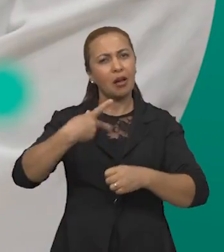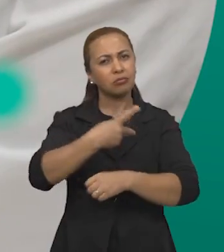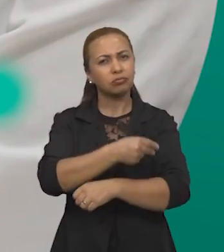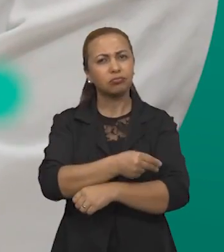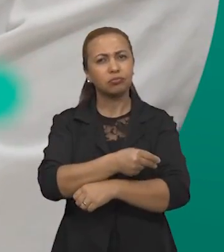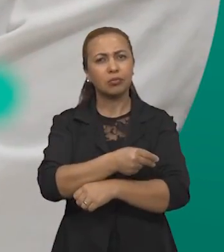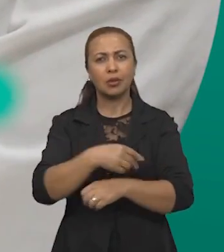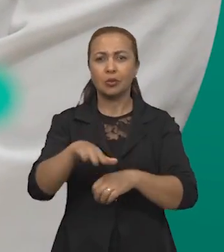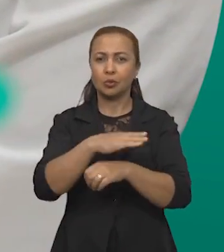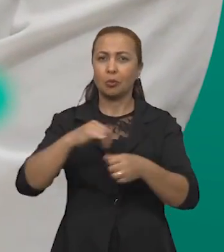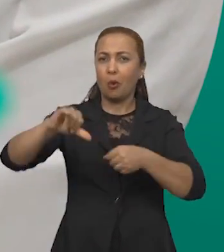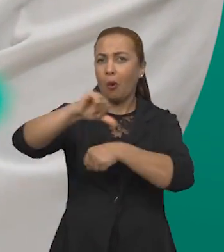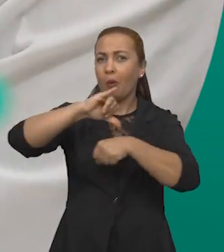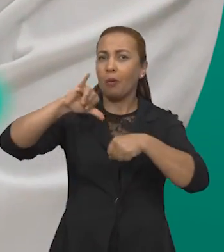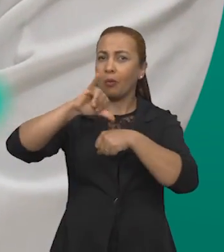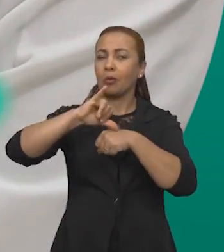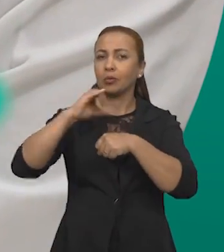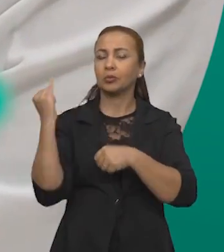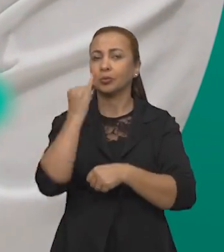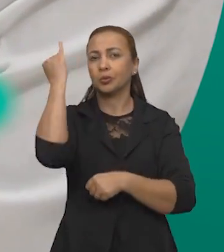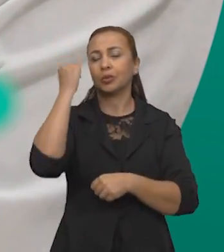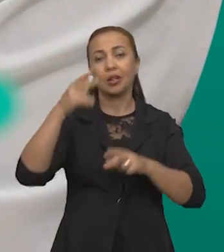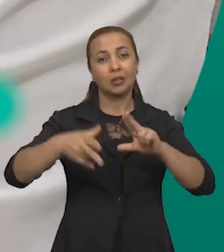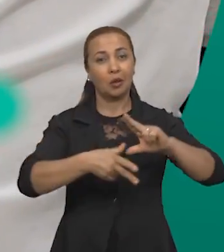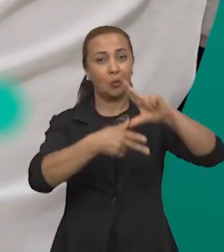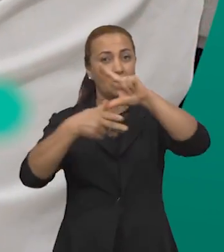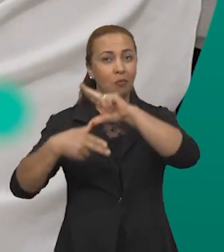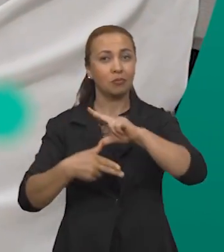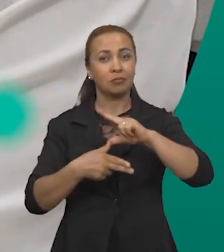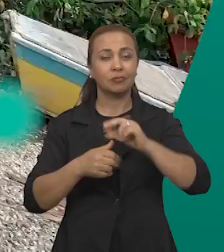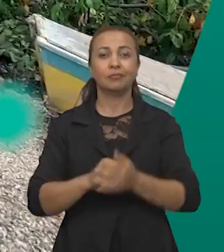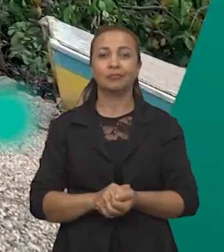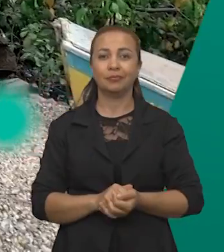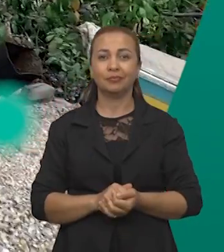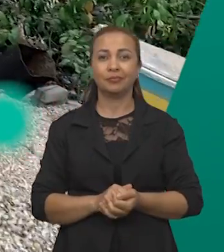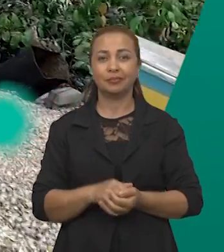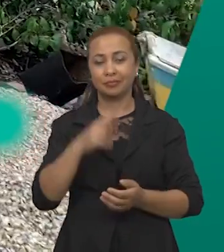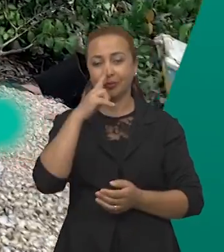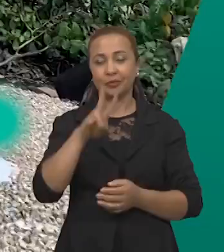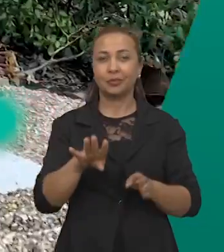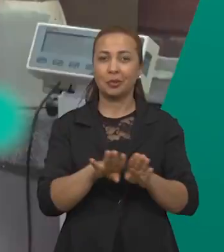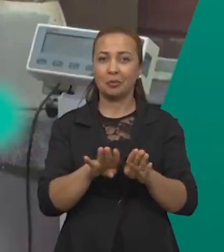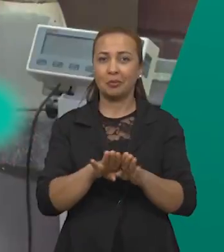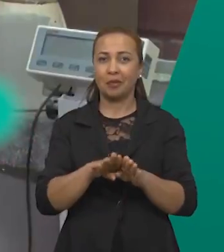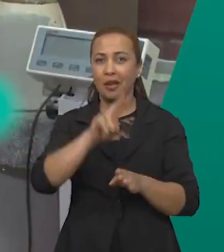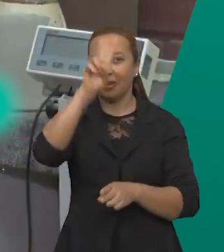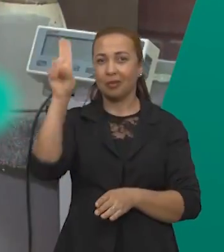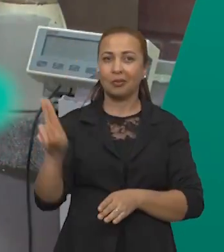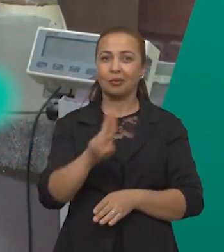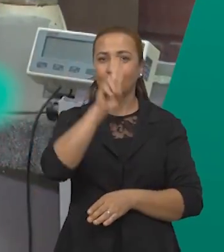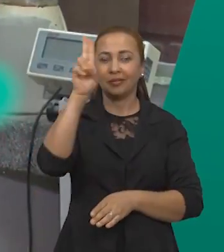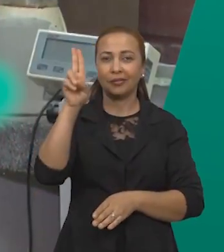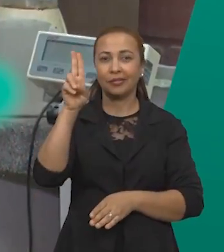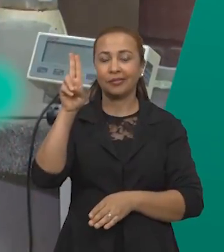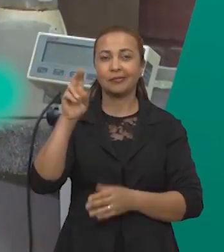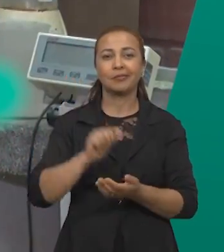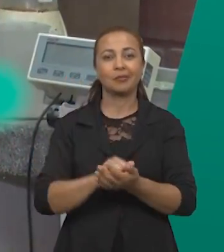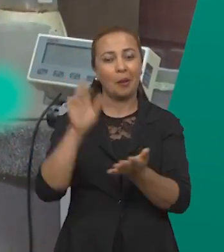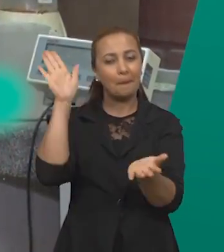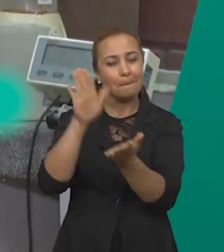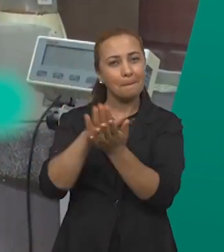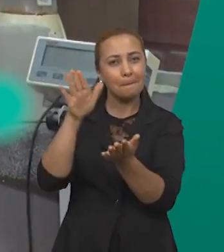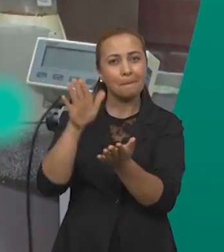de óleos essenciais na Universidade Estadual do Sudoeste da Bahia e veja também, na Universidade de Pernambuco,